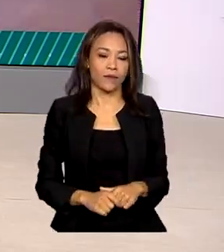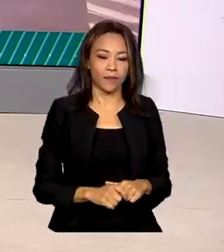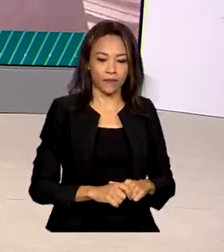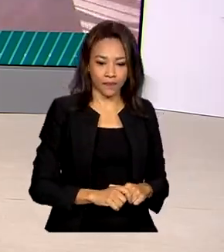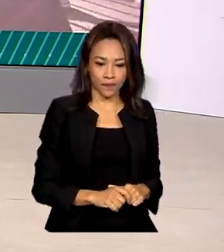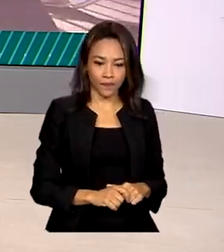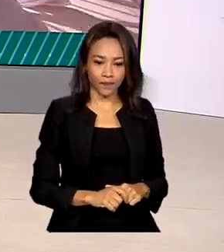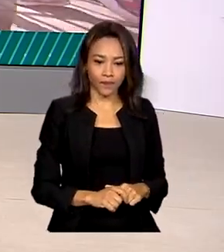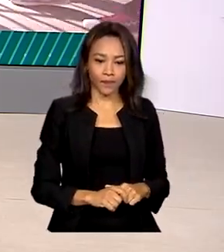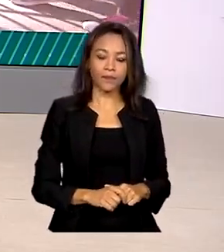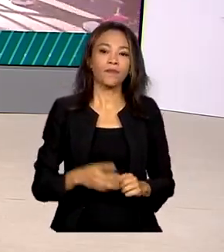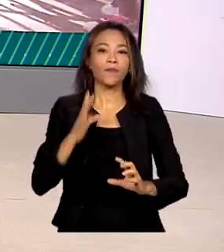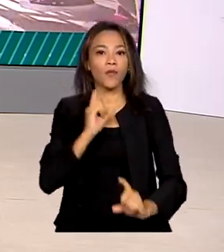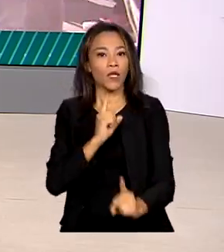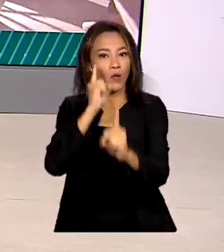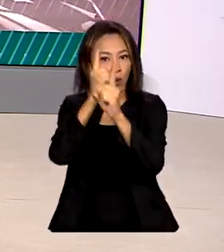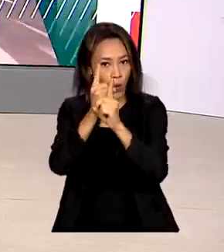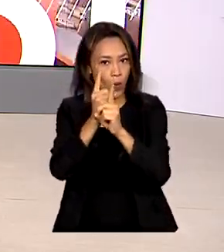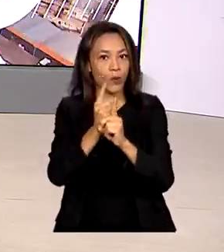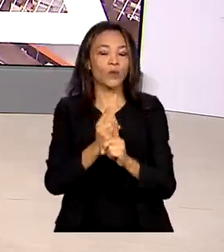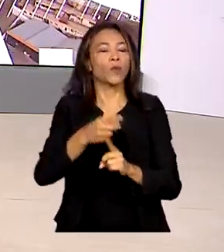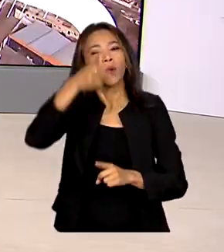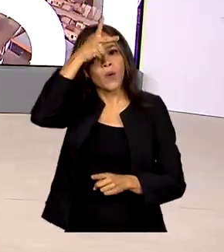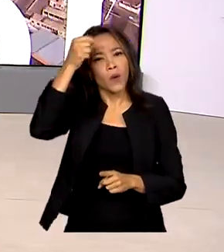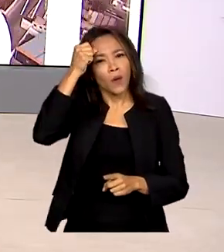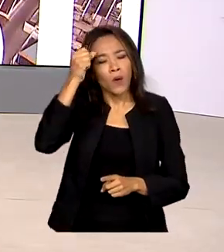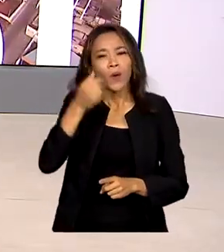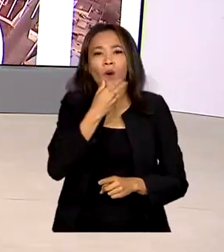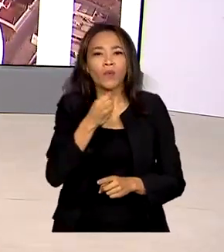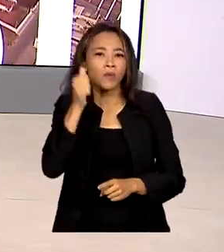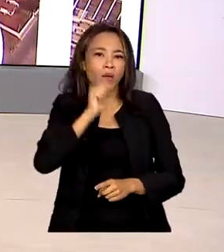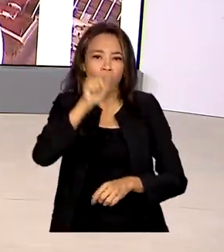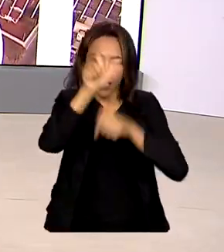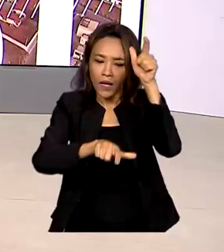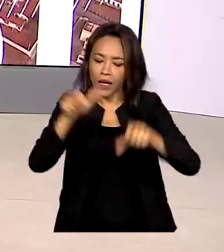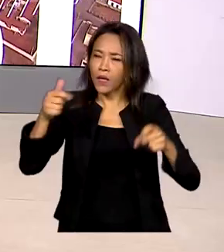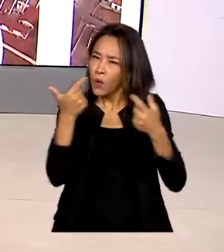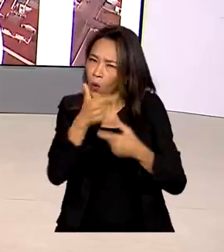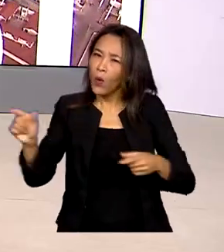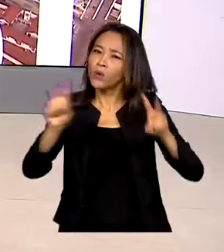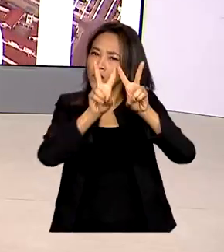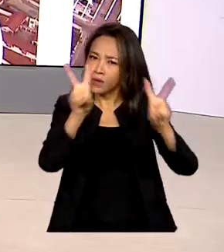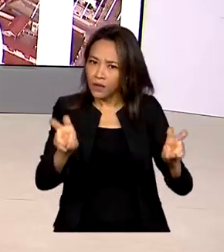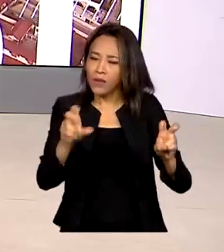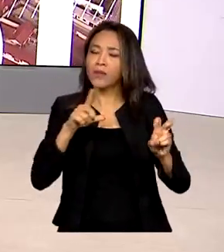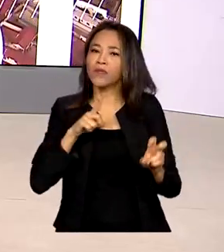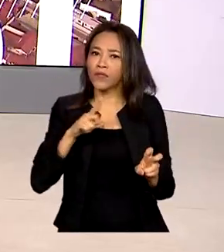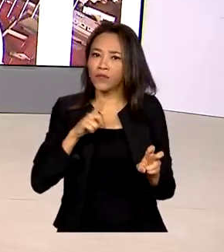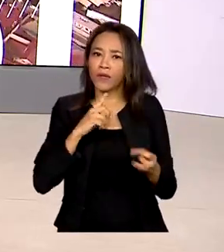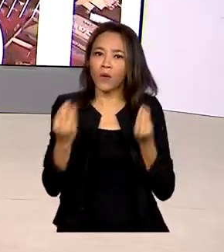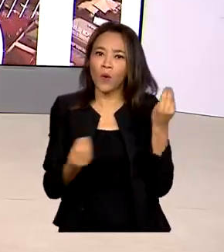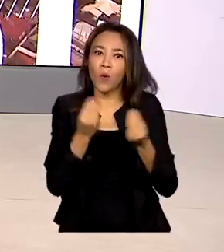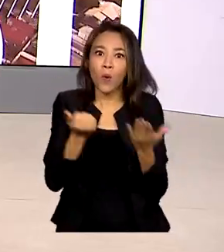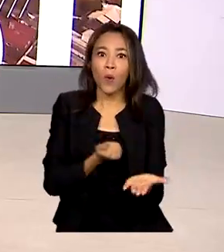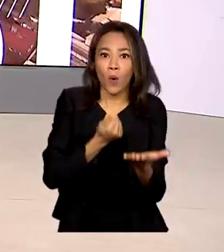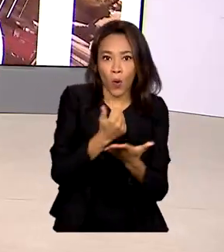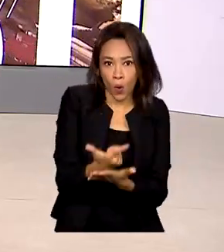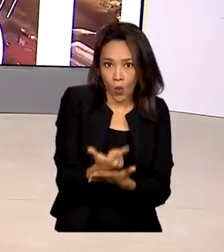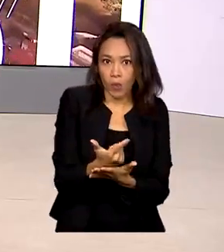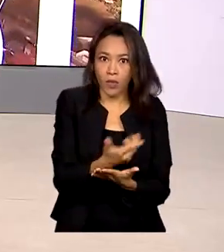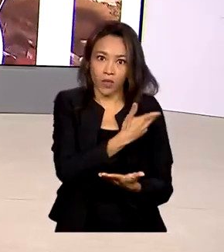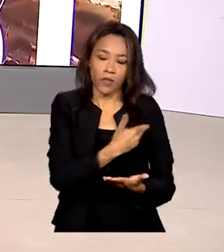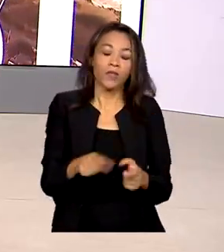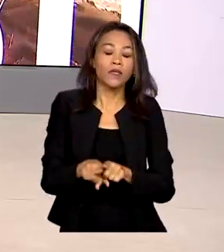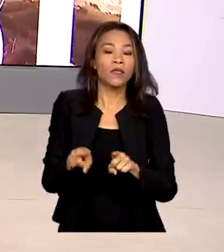E no encontro com prefeitos e prefeitas, outros temas estiveram na pauta como compras do governo, educação